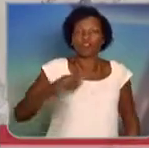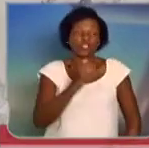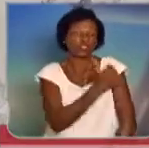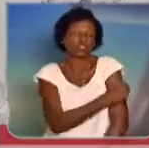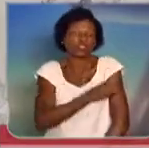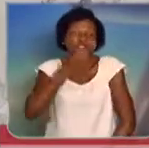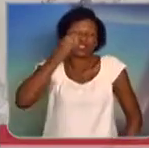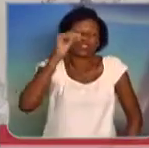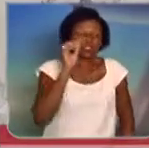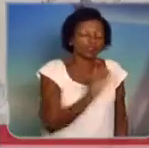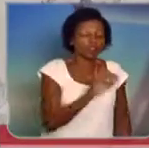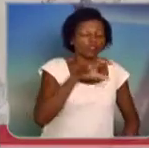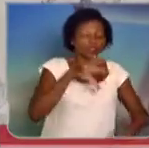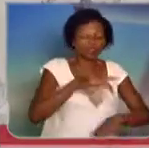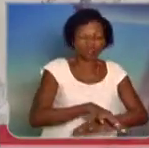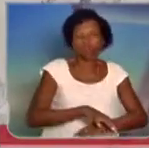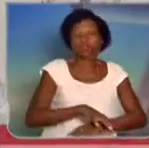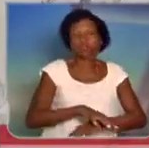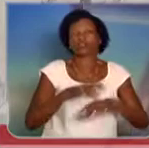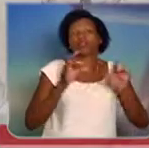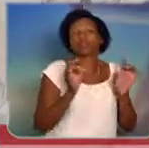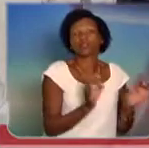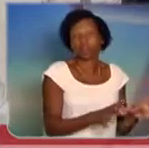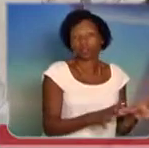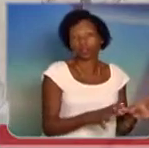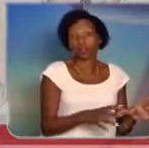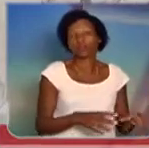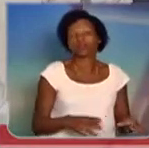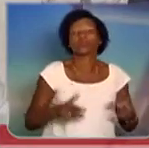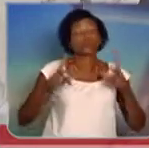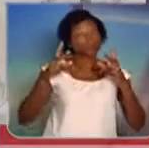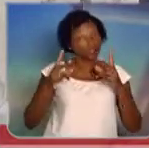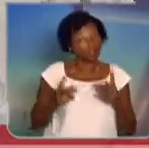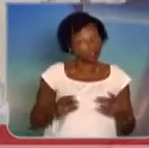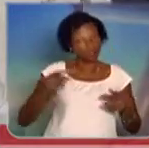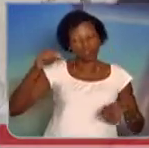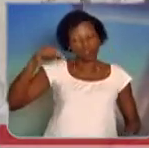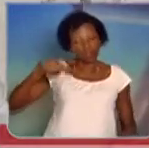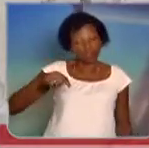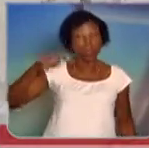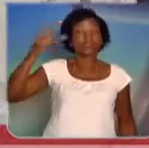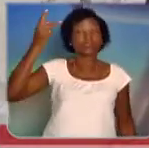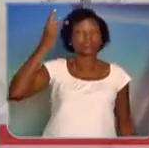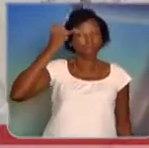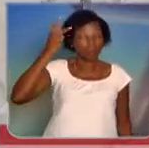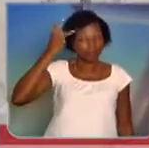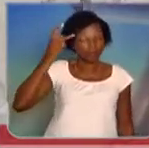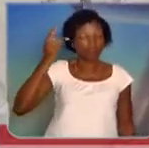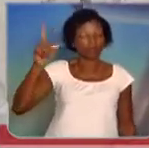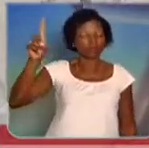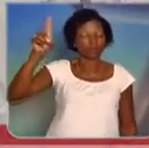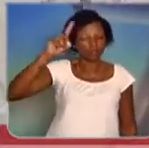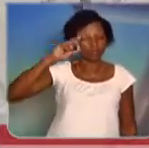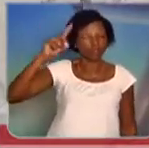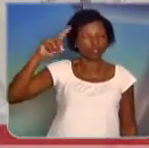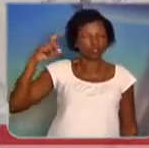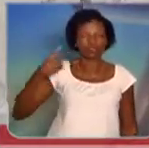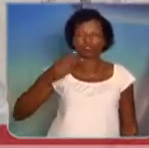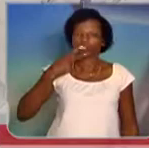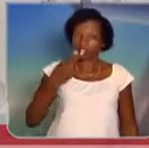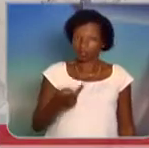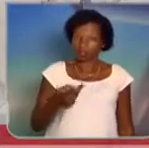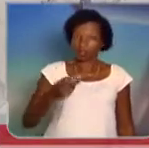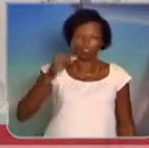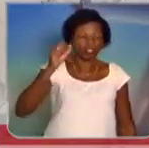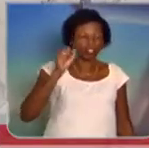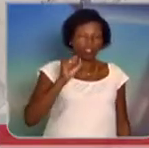segurança, deixaram chegar no ponto onde chegou. A mesma coisa aqui em São Paulo, que nós temos falado todo dia. Quando não se valoriza a